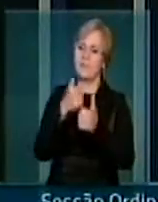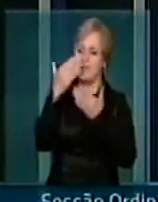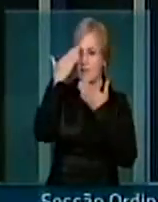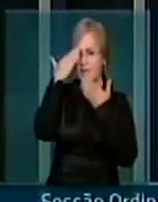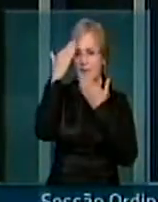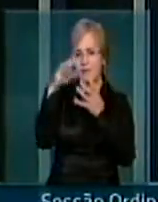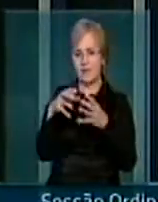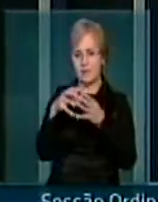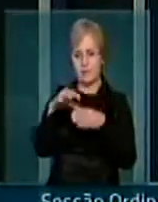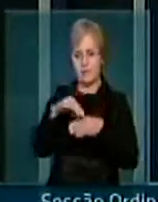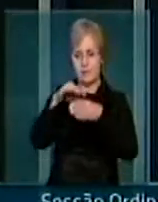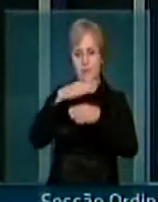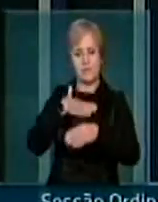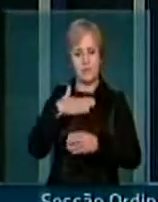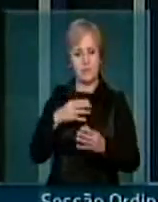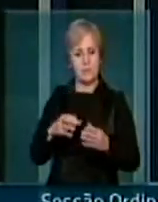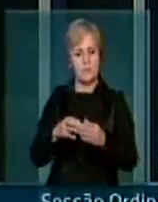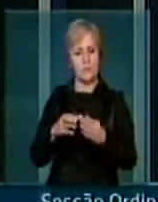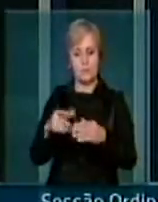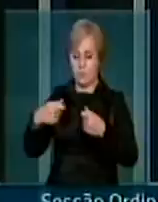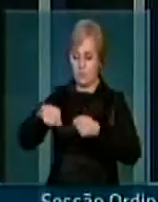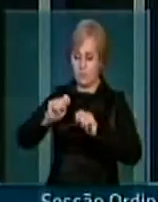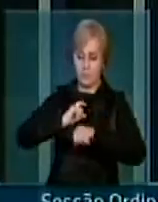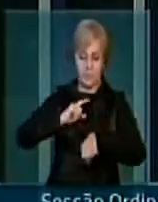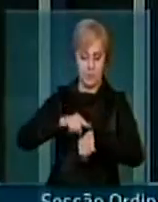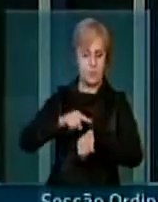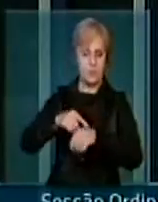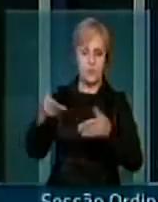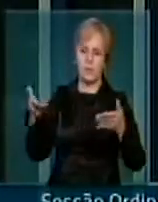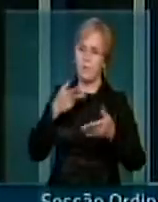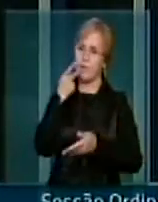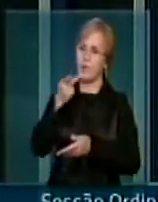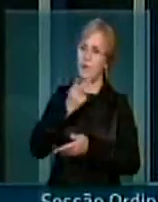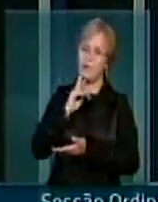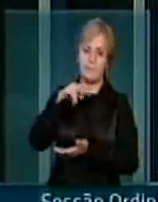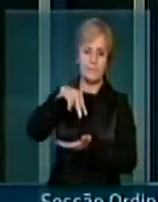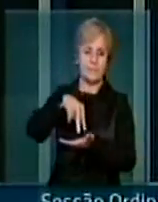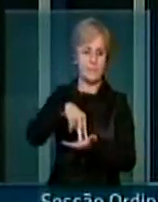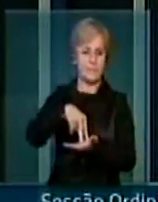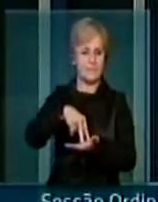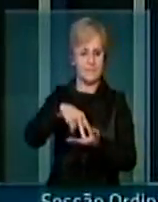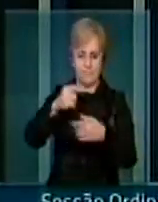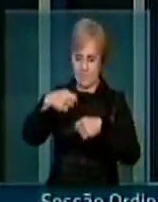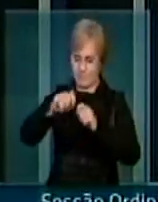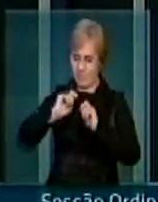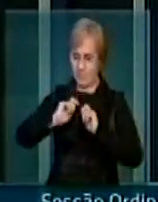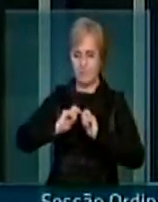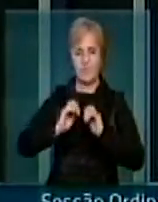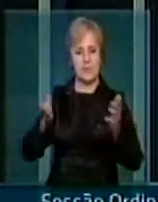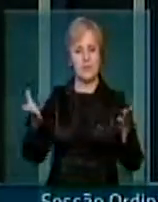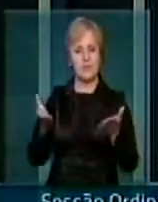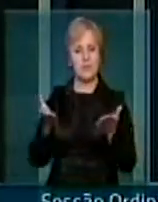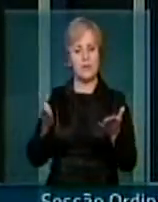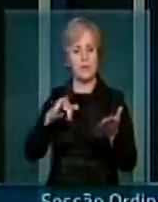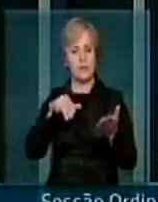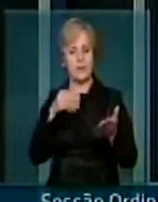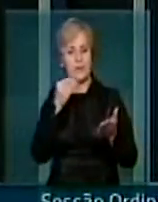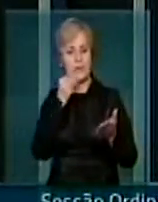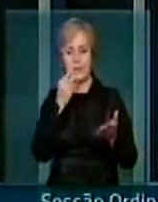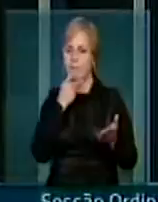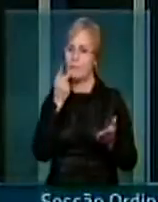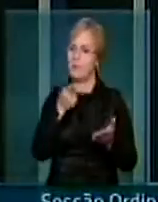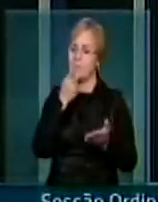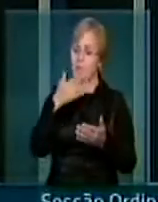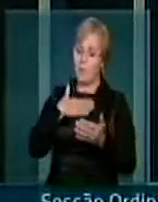liderança do meu partido por ter me oportunizado esse espaço de tempo, me permitindo então que eu faça da tribuna desta